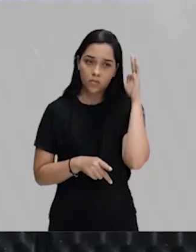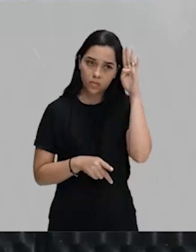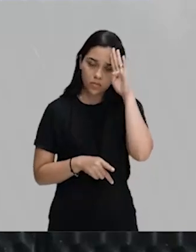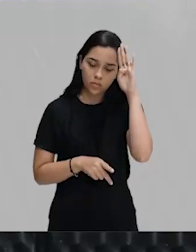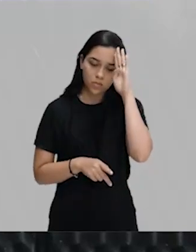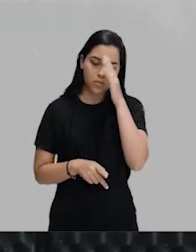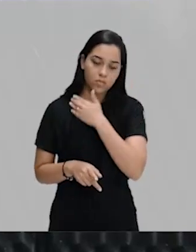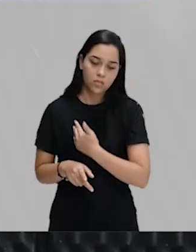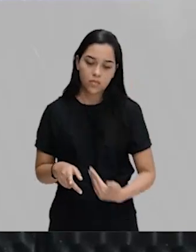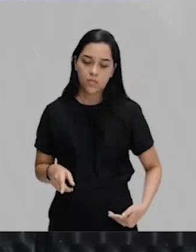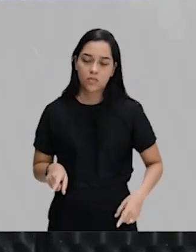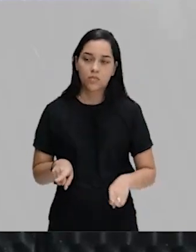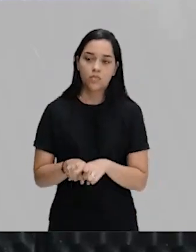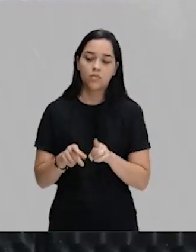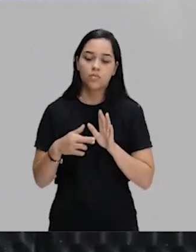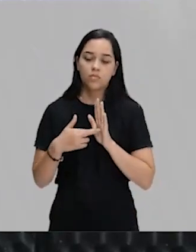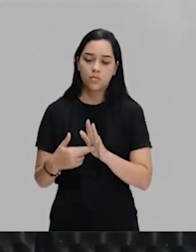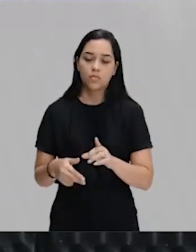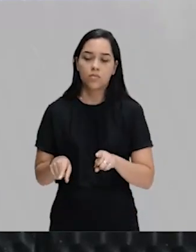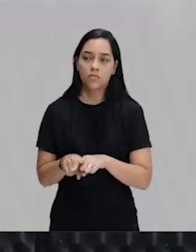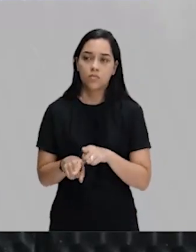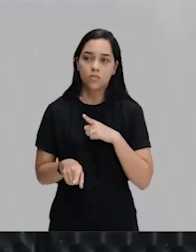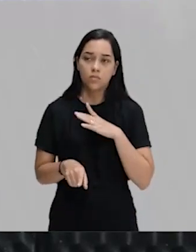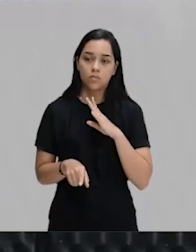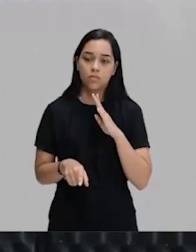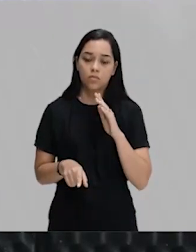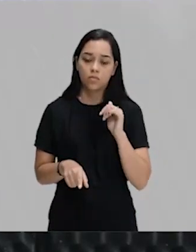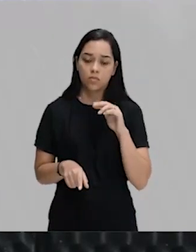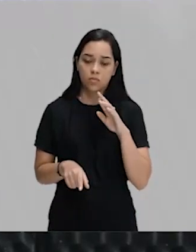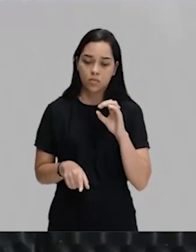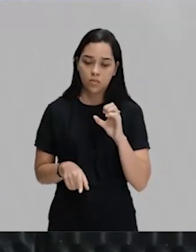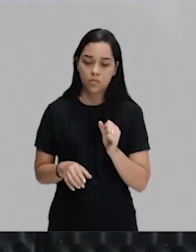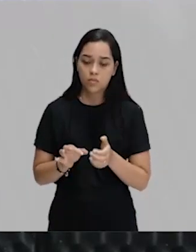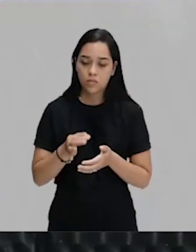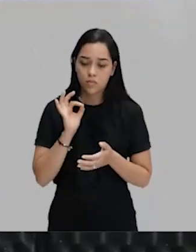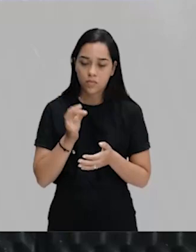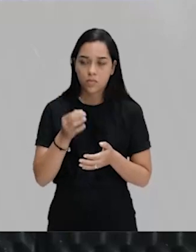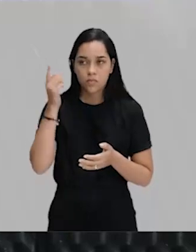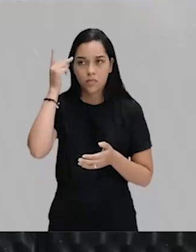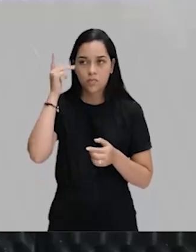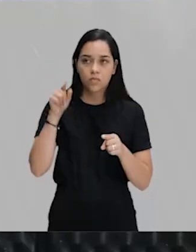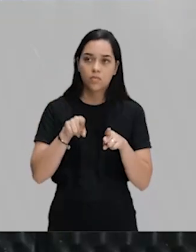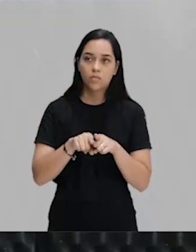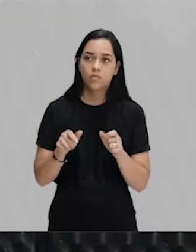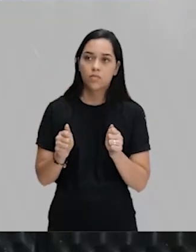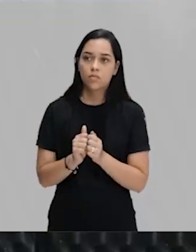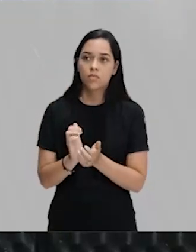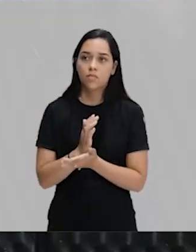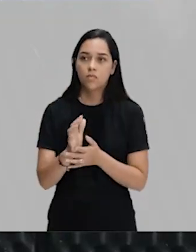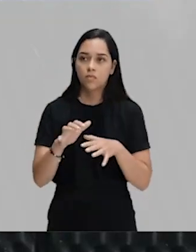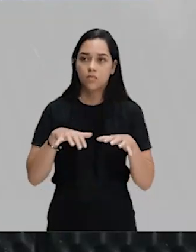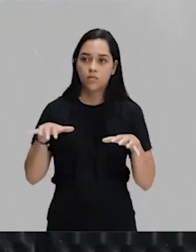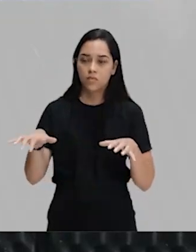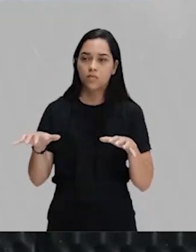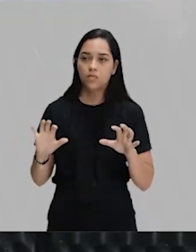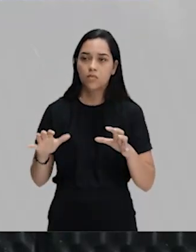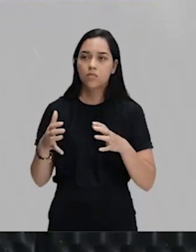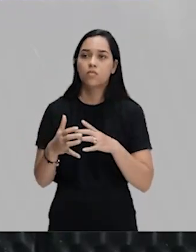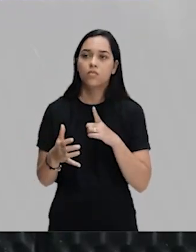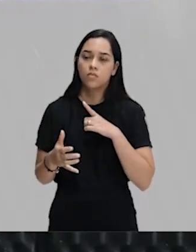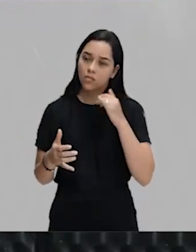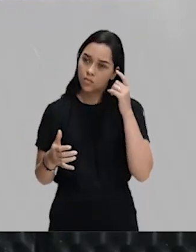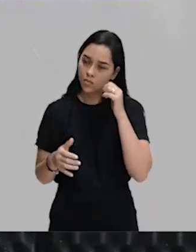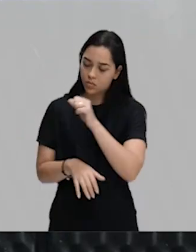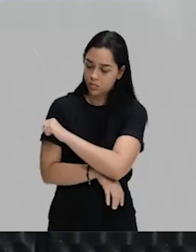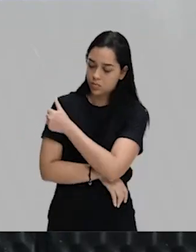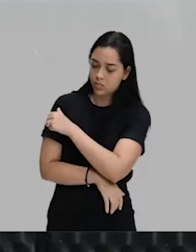Exército, representada por Deodoro, pelos barões do café, do Oeste Paulista e com a participação de alguns setores da classe média do